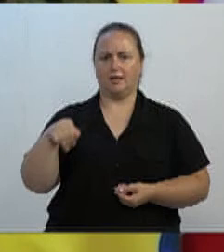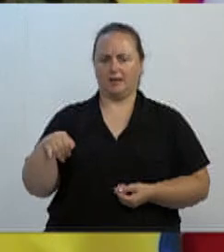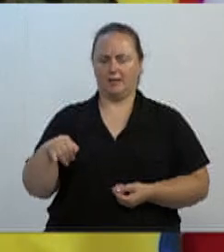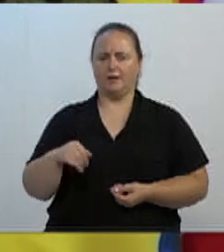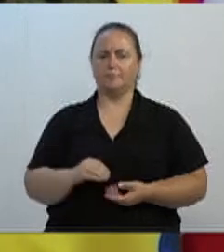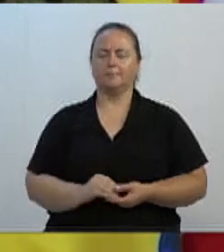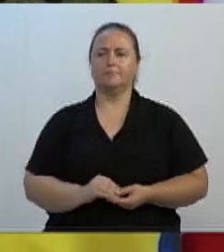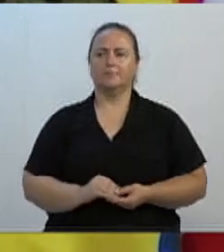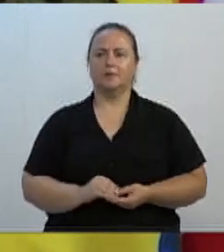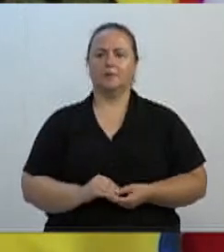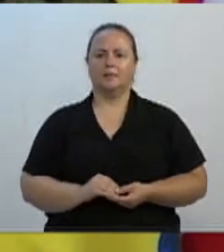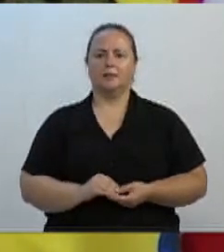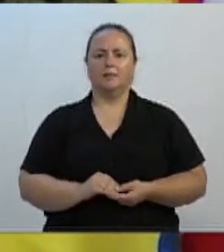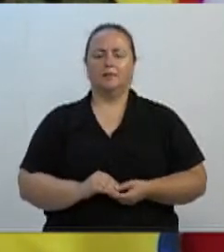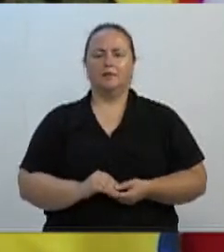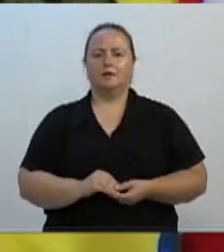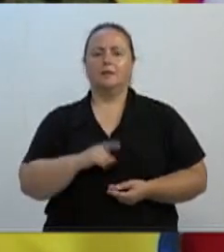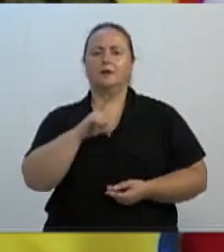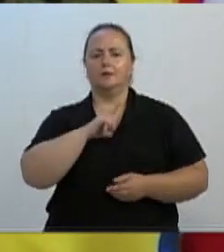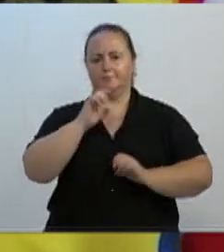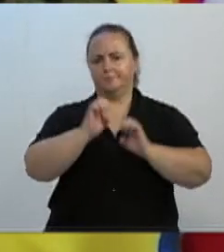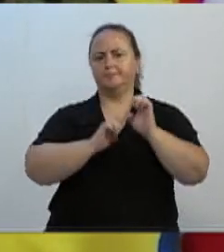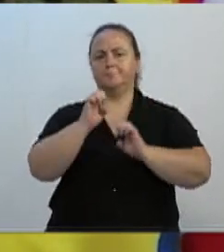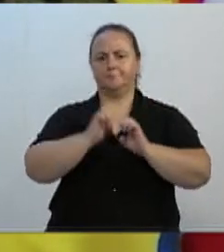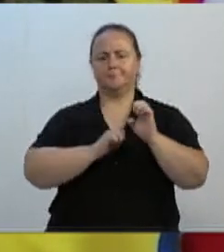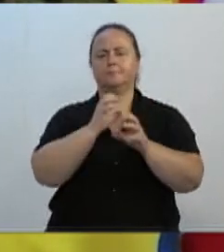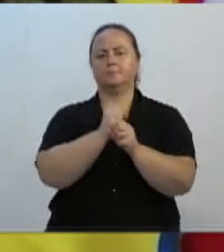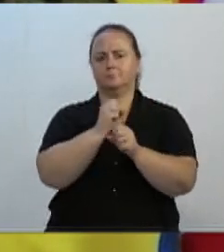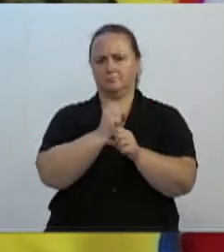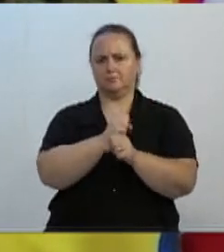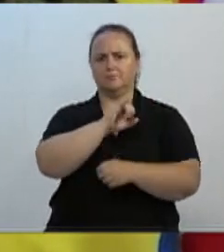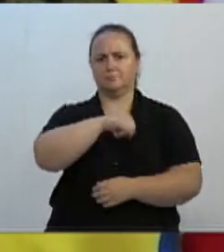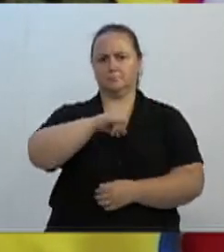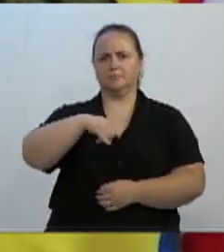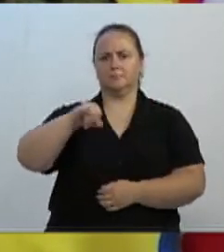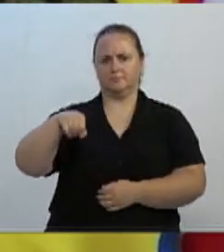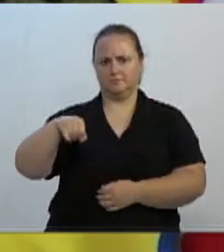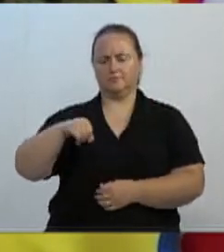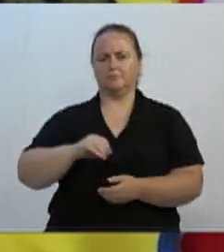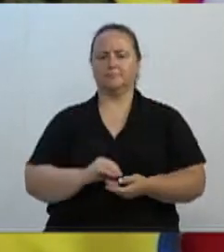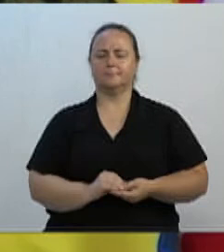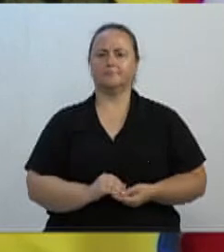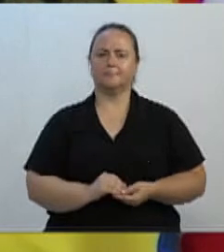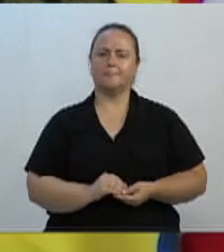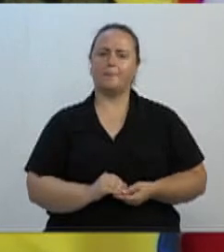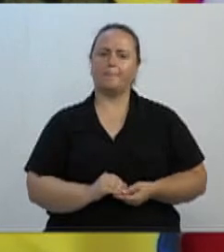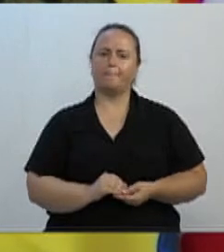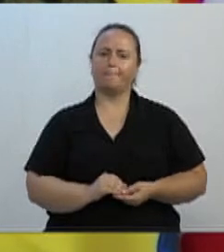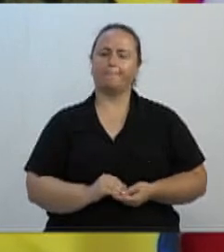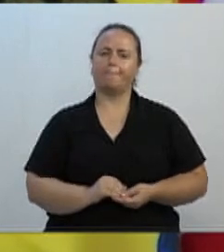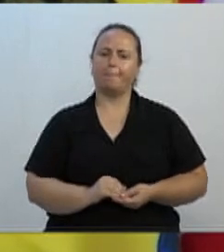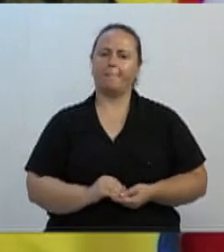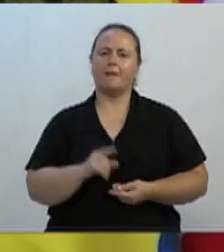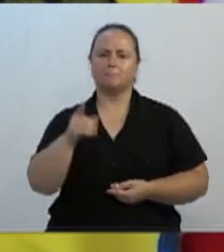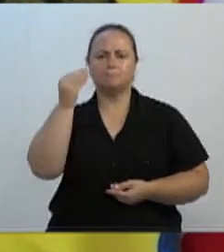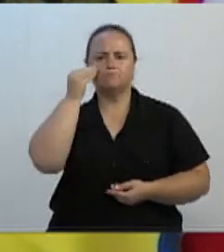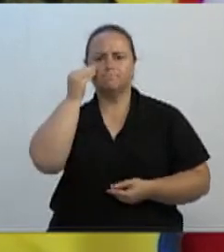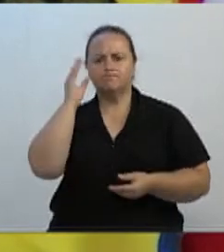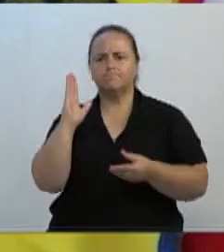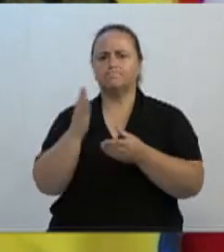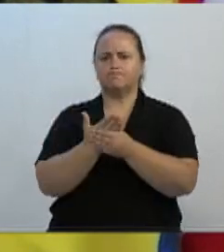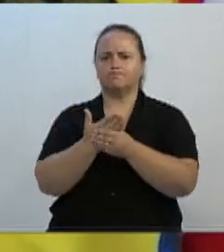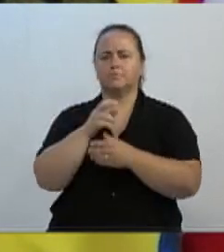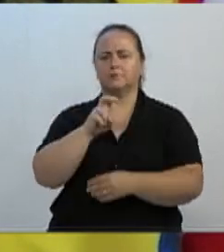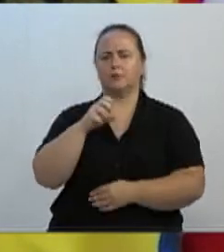ocorrido de uma empresa contábil em Dayal, no recurso especial 584